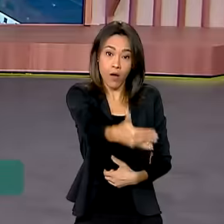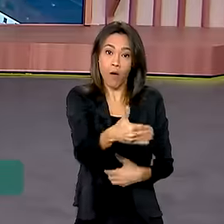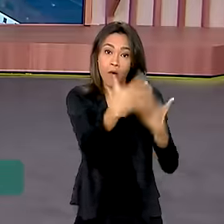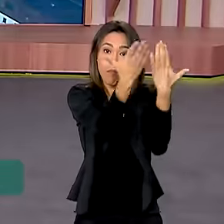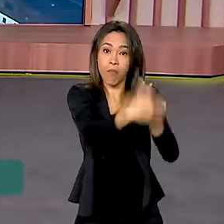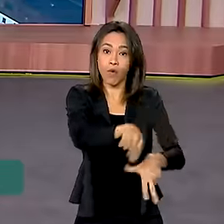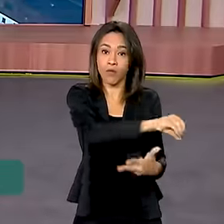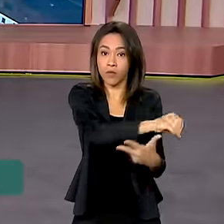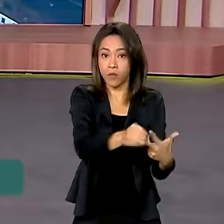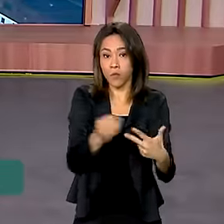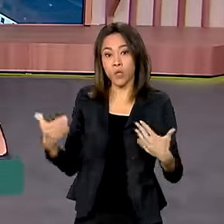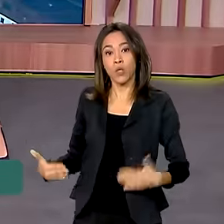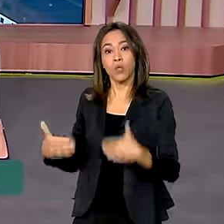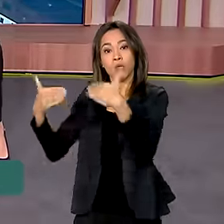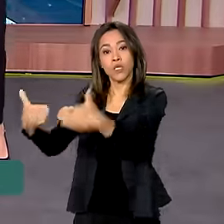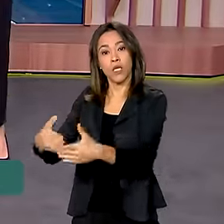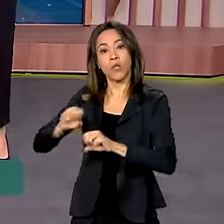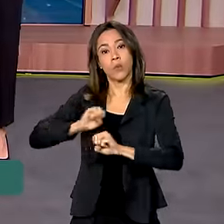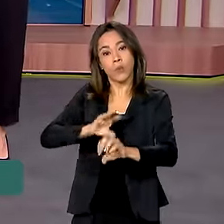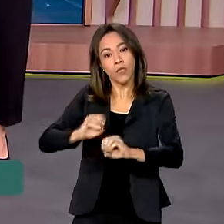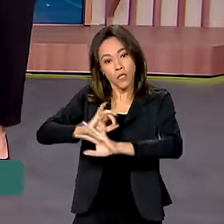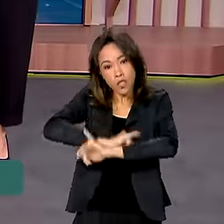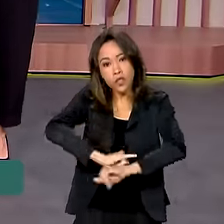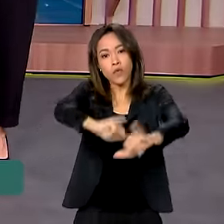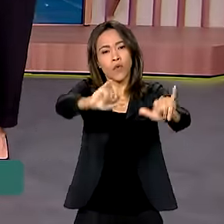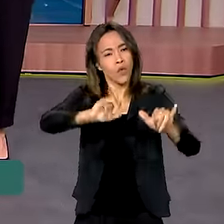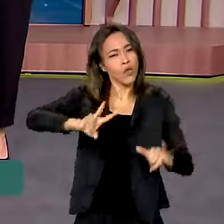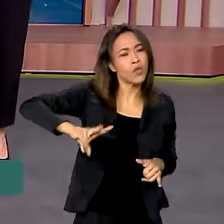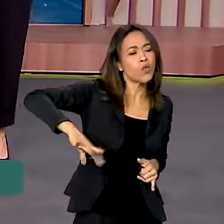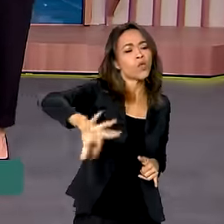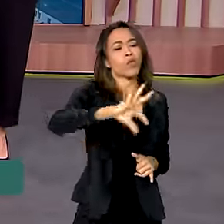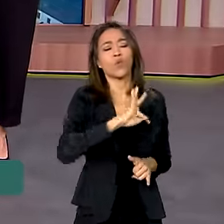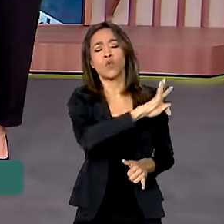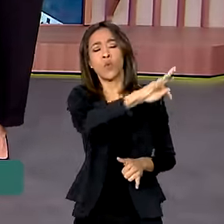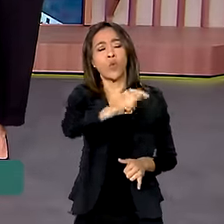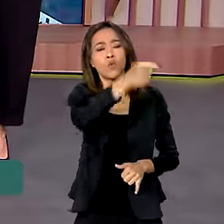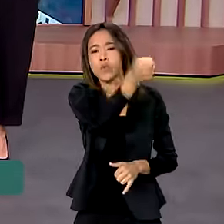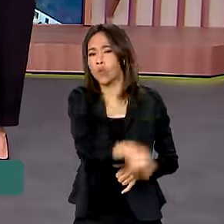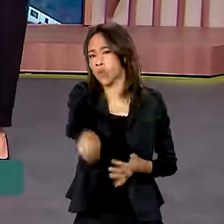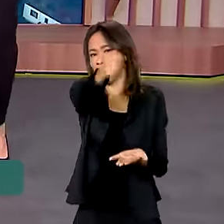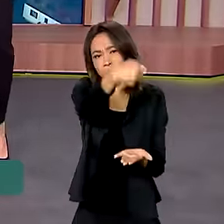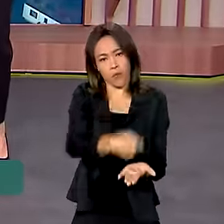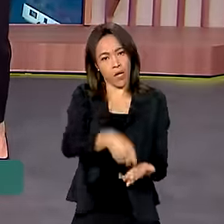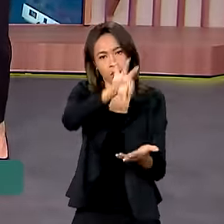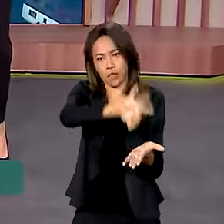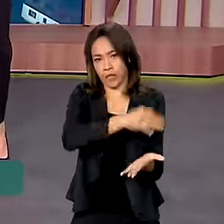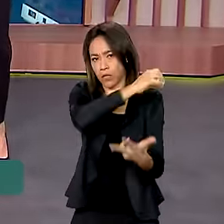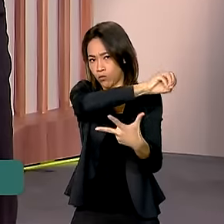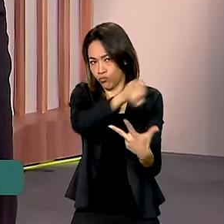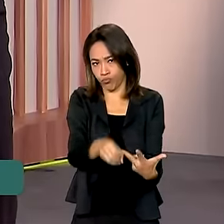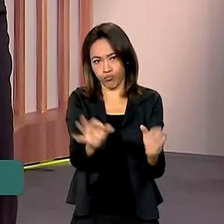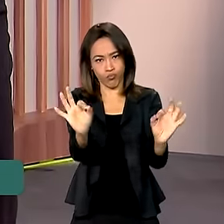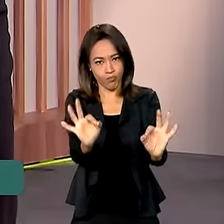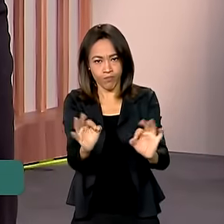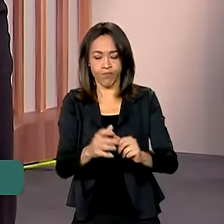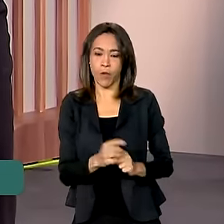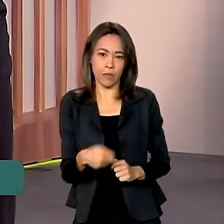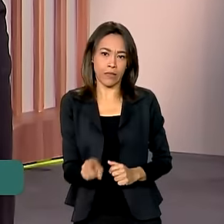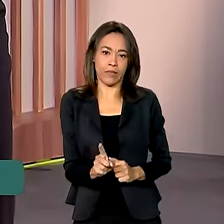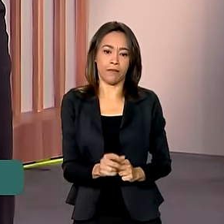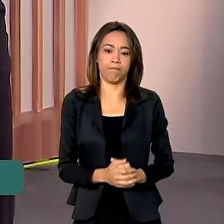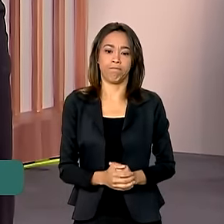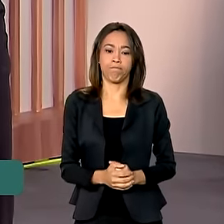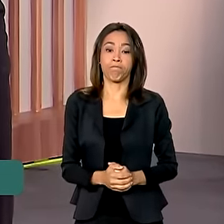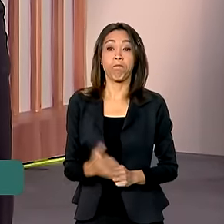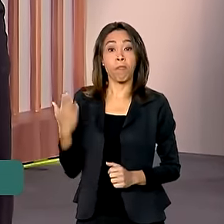O Ministério da Educação divulgou que todos terão isenção das taxas de matrícula. Todos os alunos que